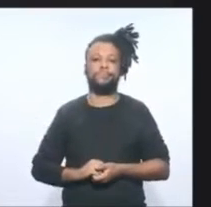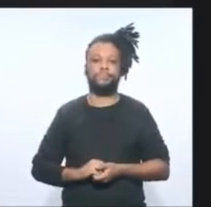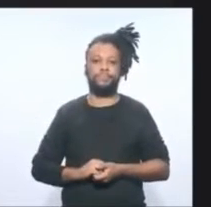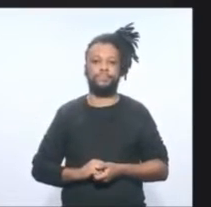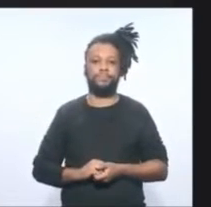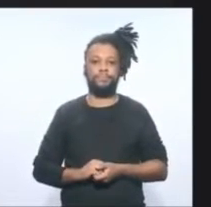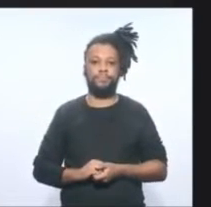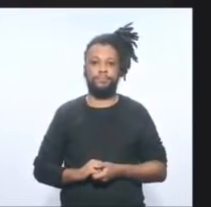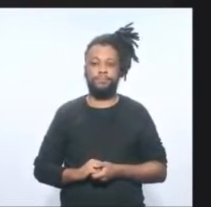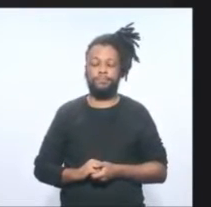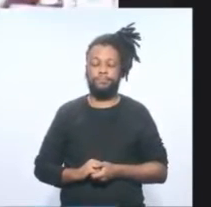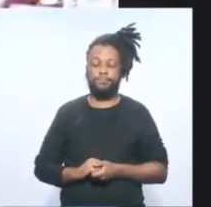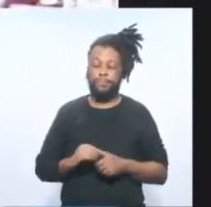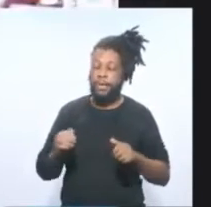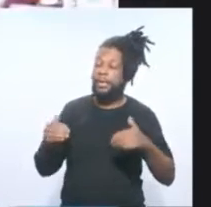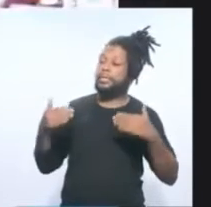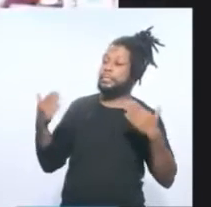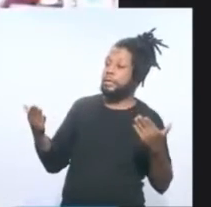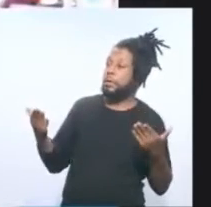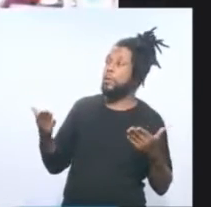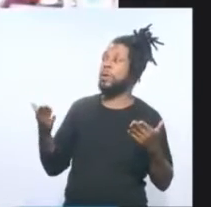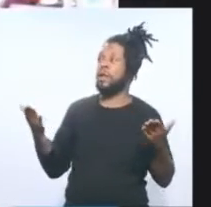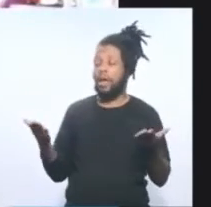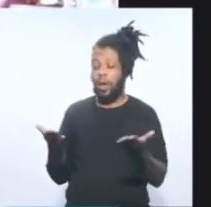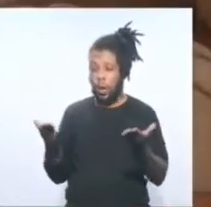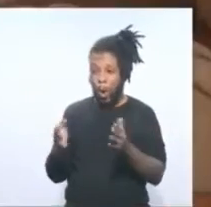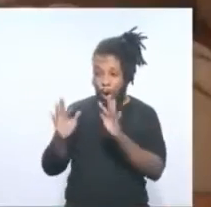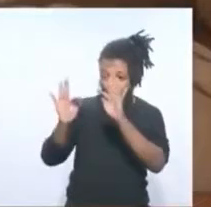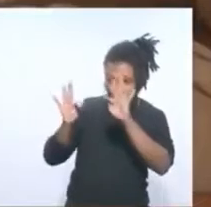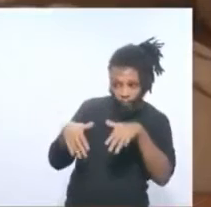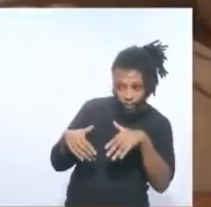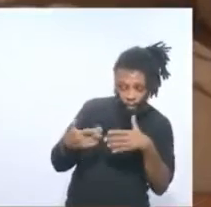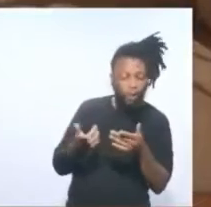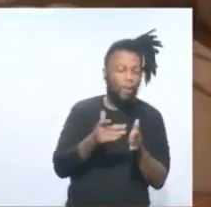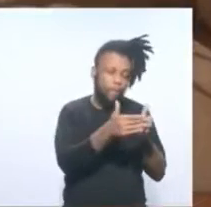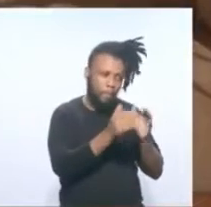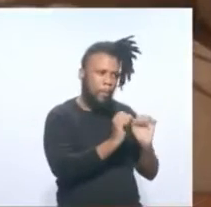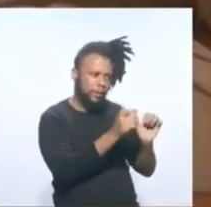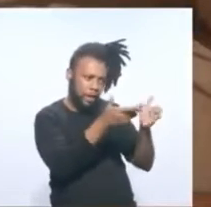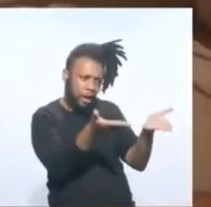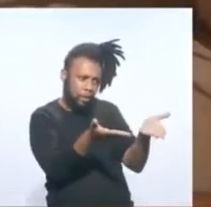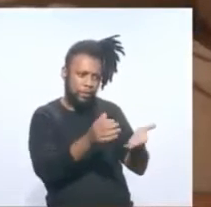Então, presidente, agora ou ao final da primeira sessão? pode ser agora.